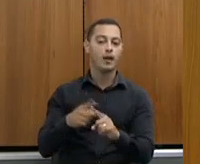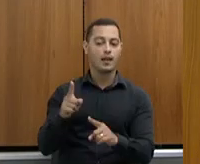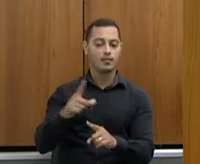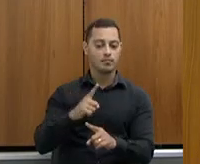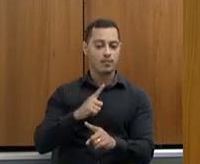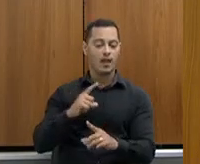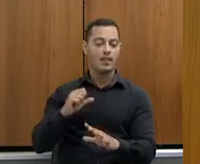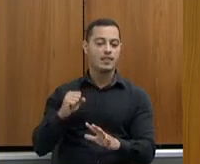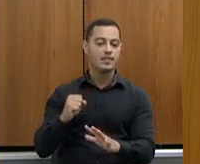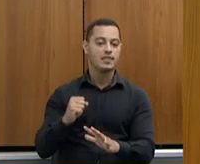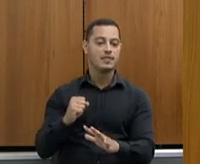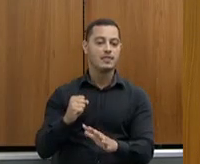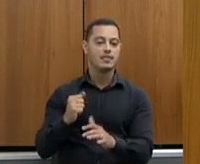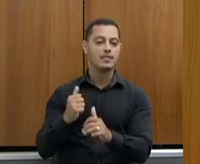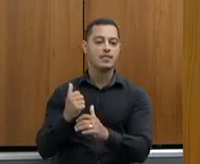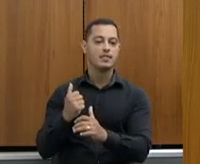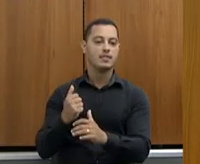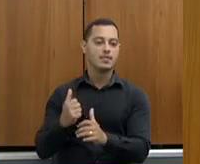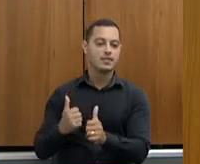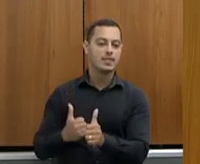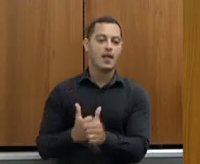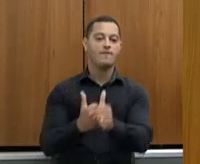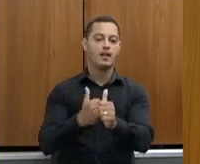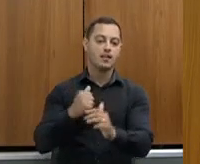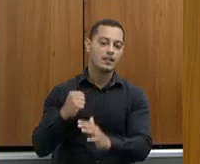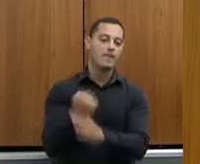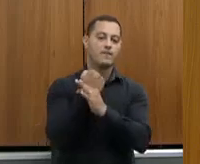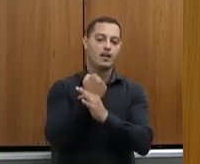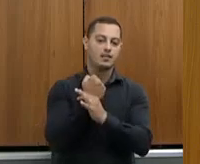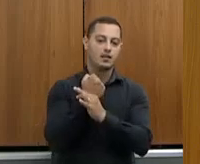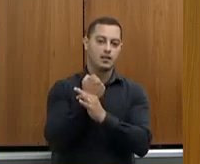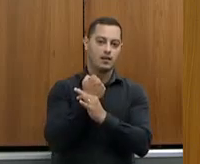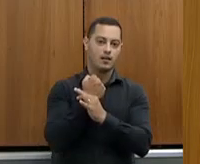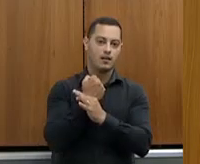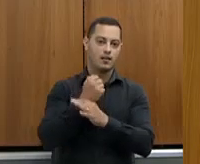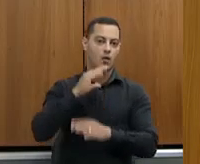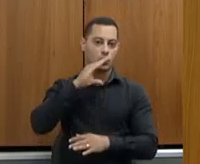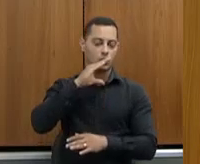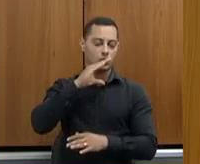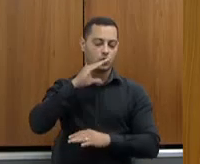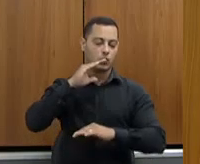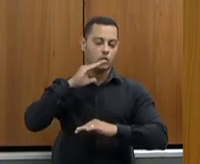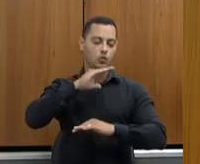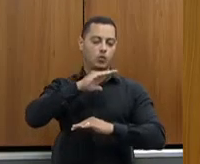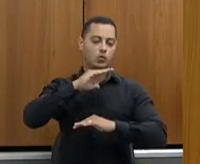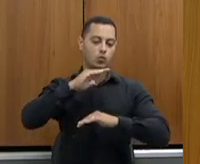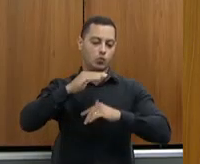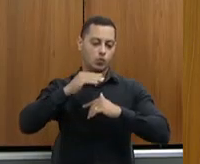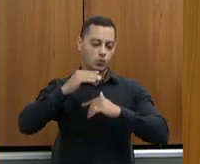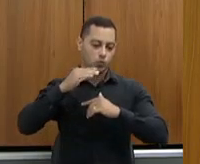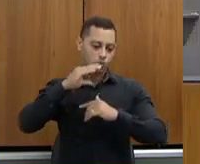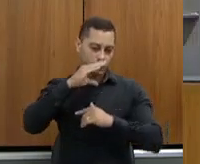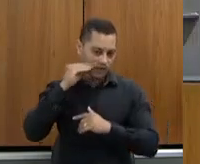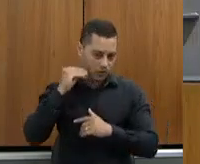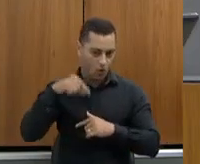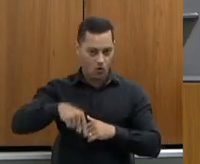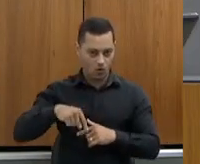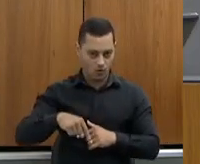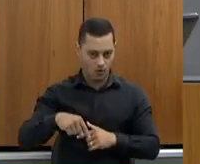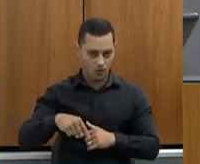servidor. E quando eu coloco todas essas questões é para que o Estado de Minas tenha noção exata